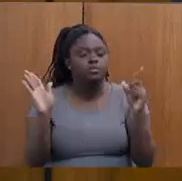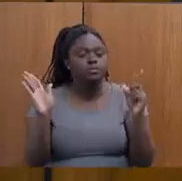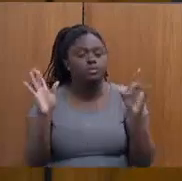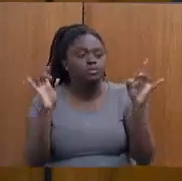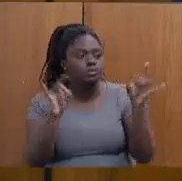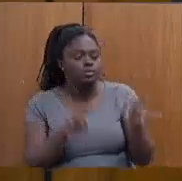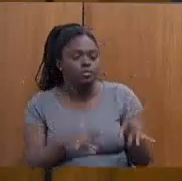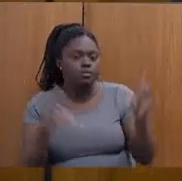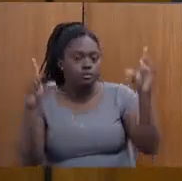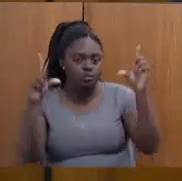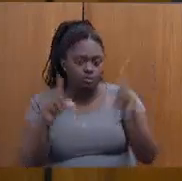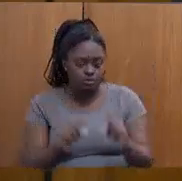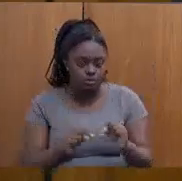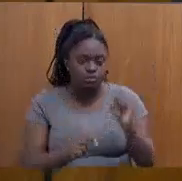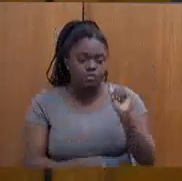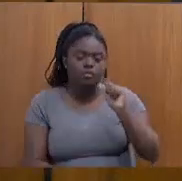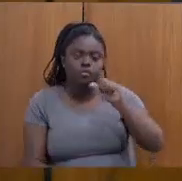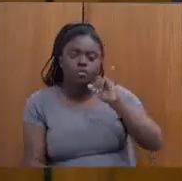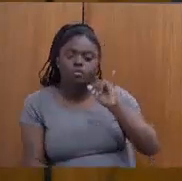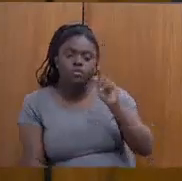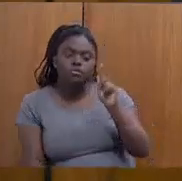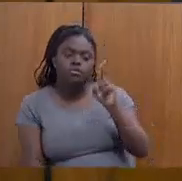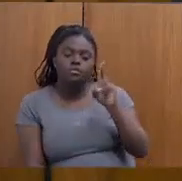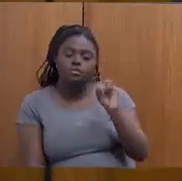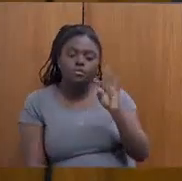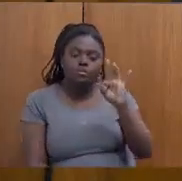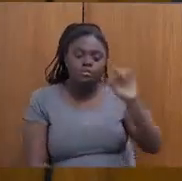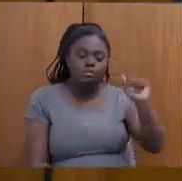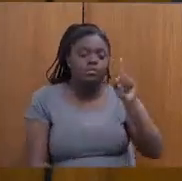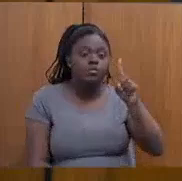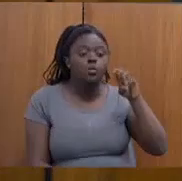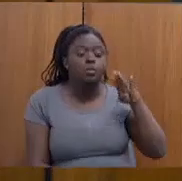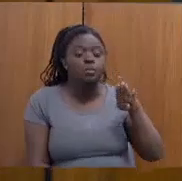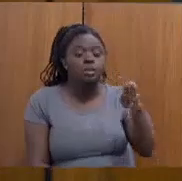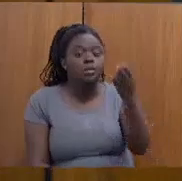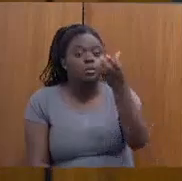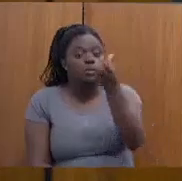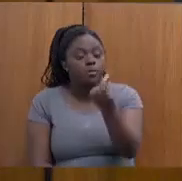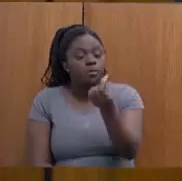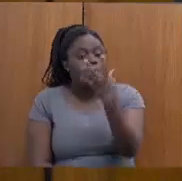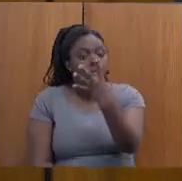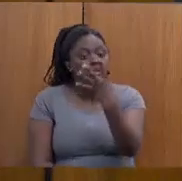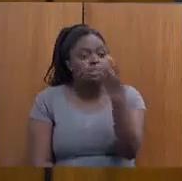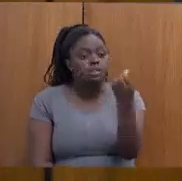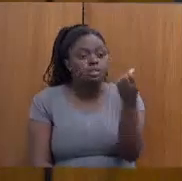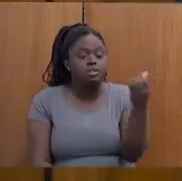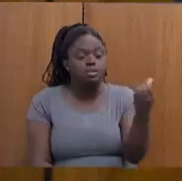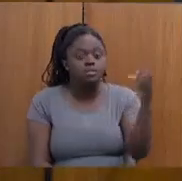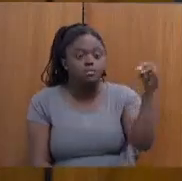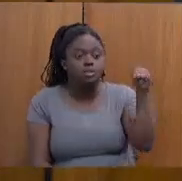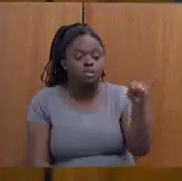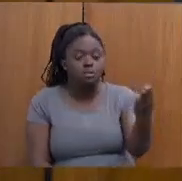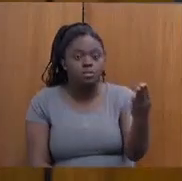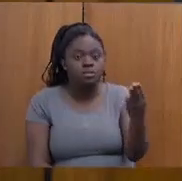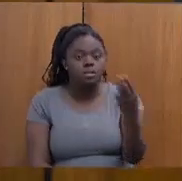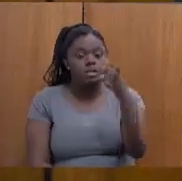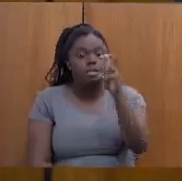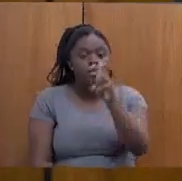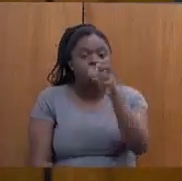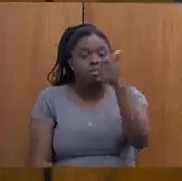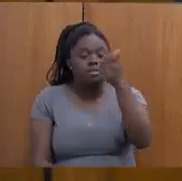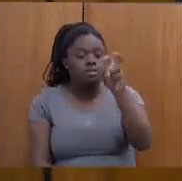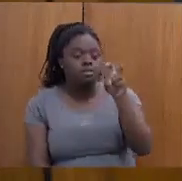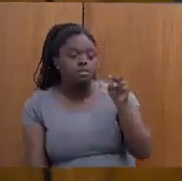redução de alíquota. R,466,515,773.